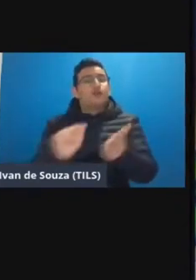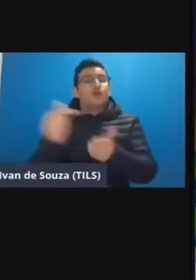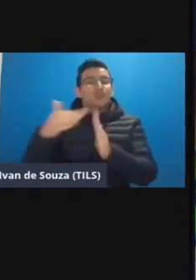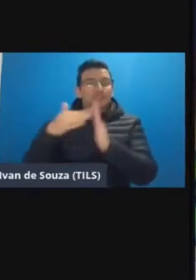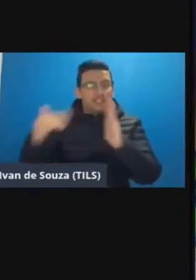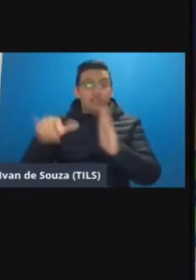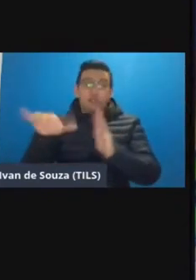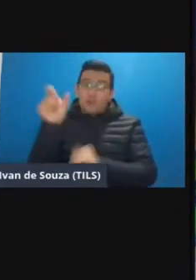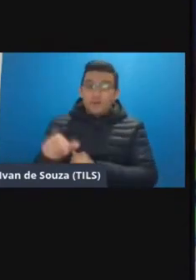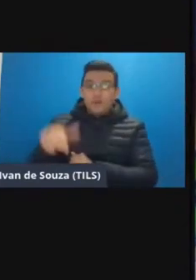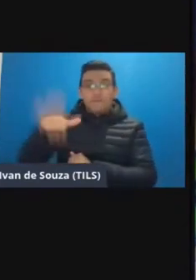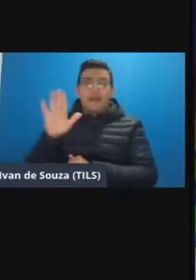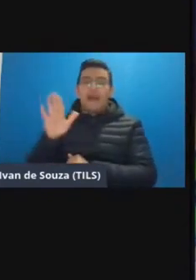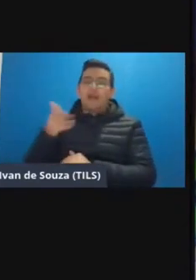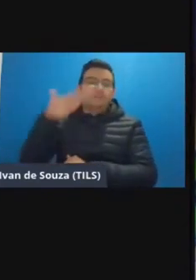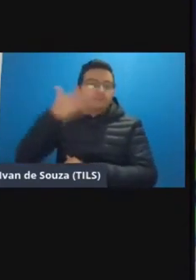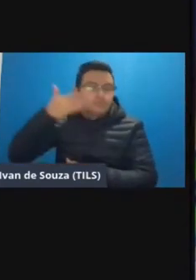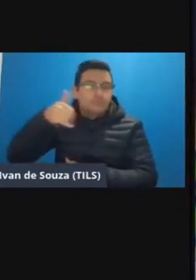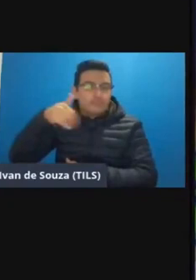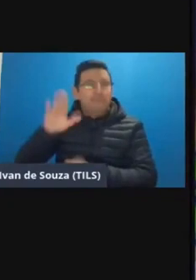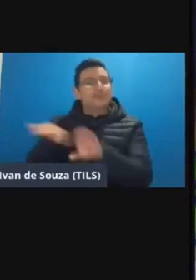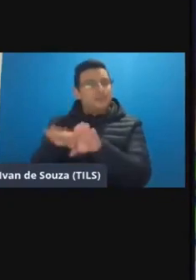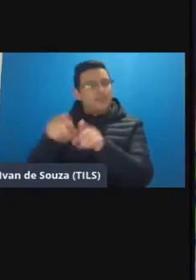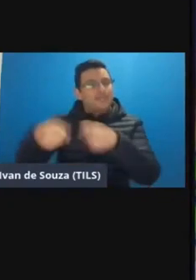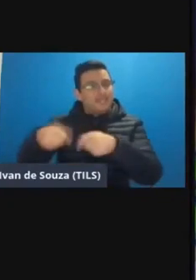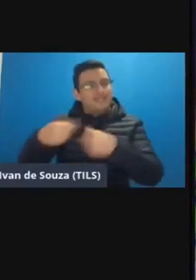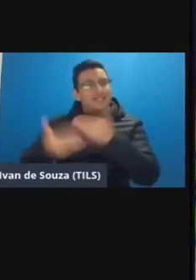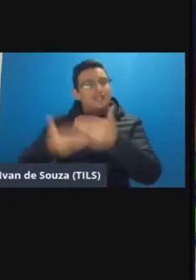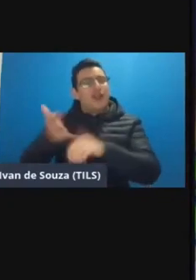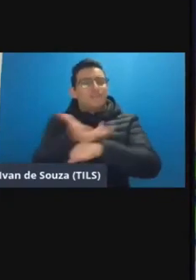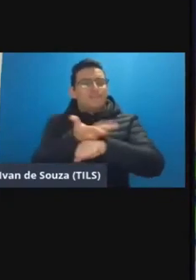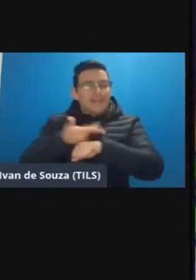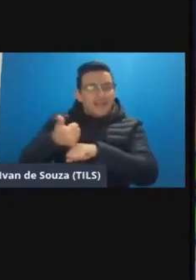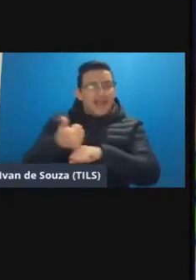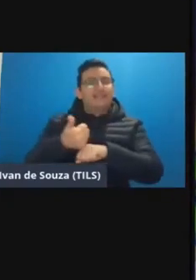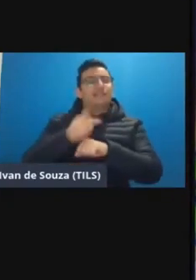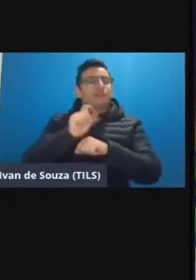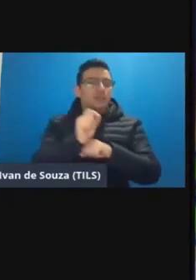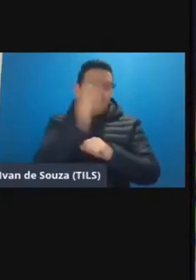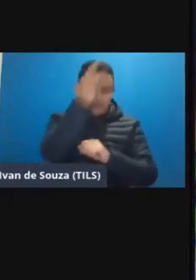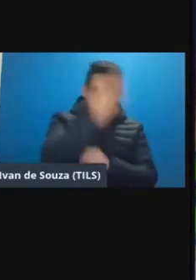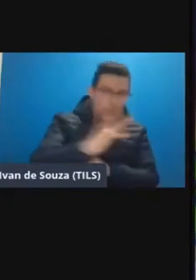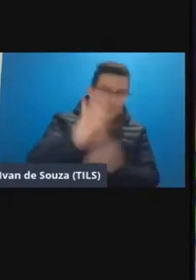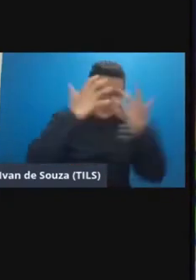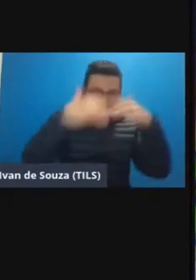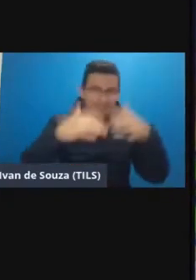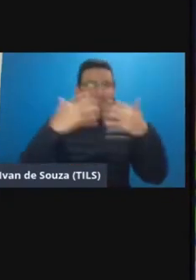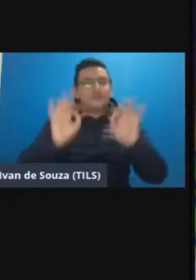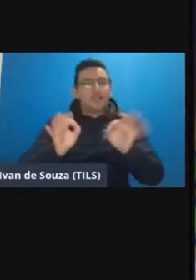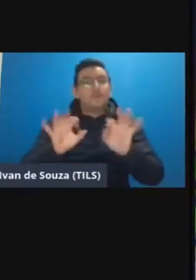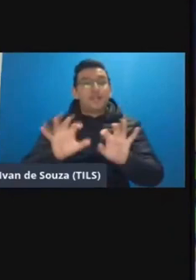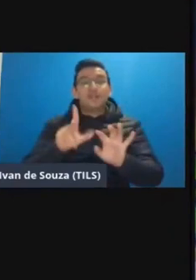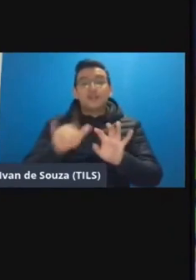então uma pessoa que é mais ativa mais pragmático ela também vai precisar desenvolver habilidades dos estilos teóricos e reflexivos né e